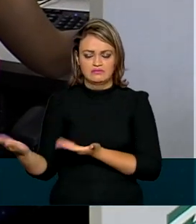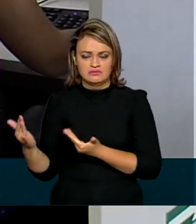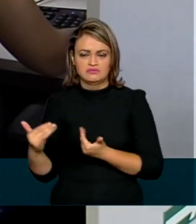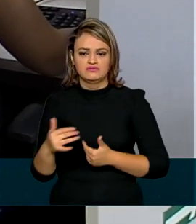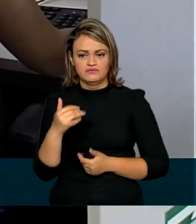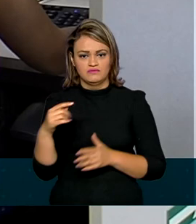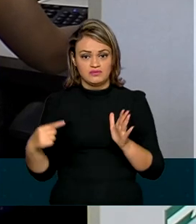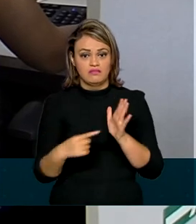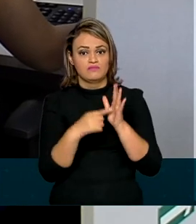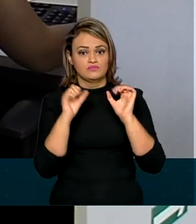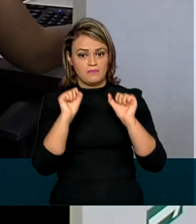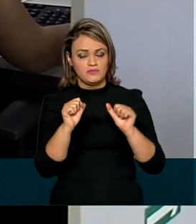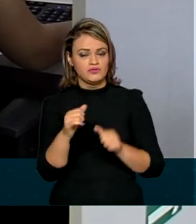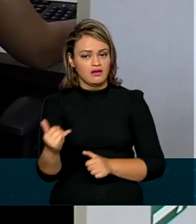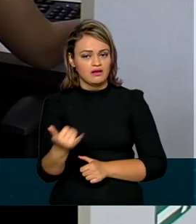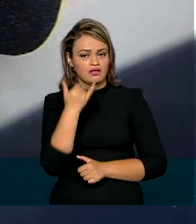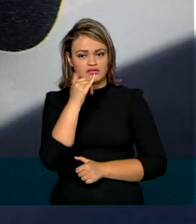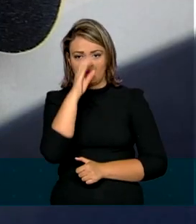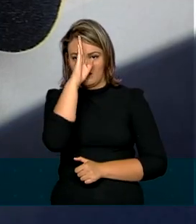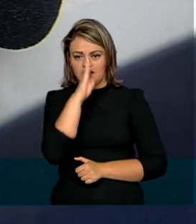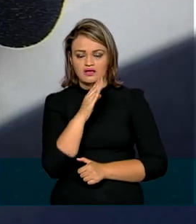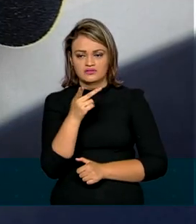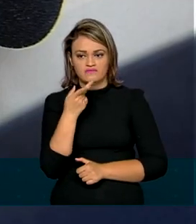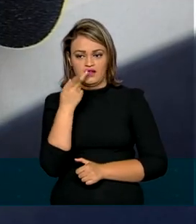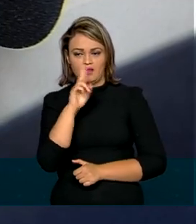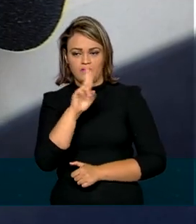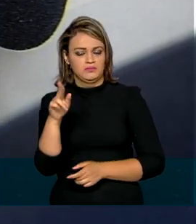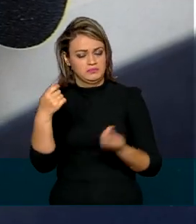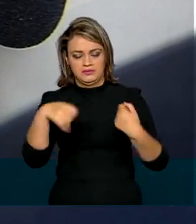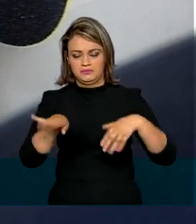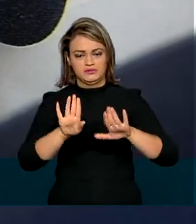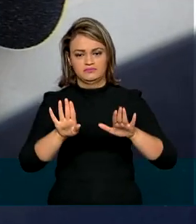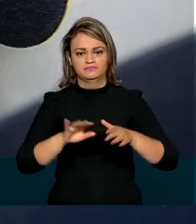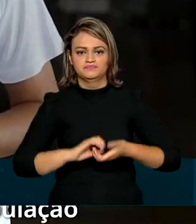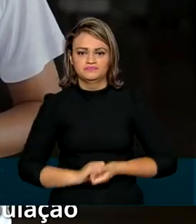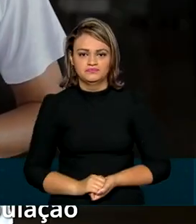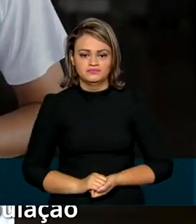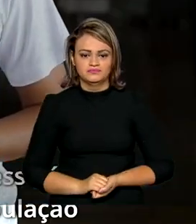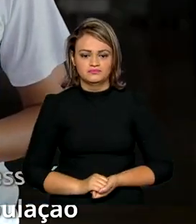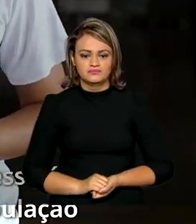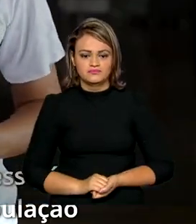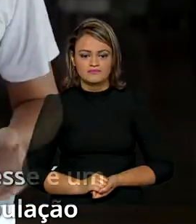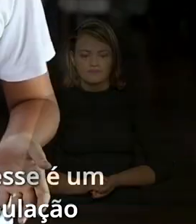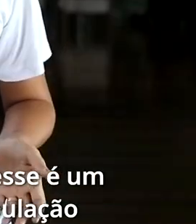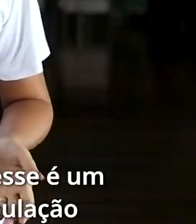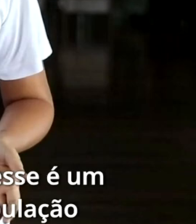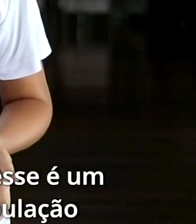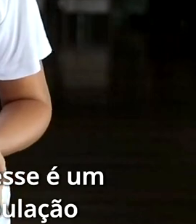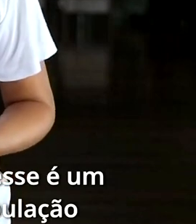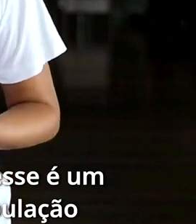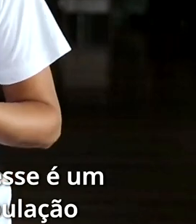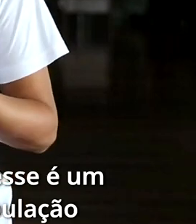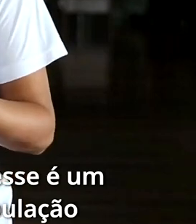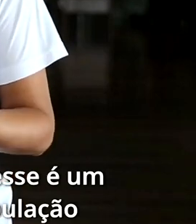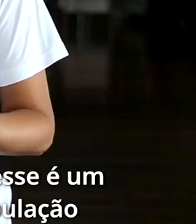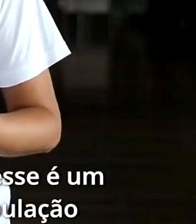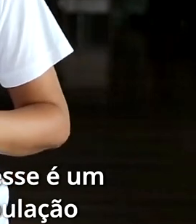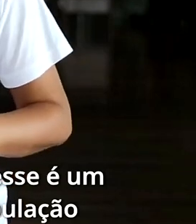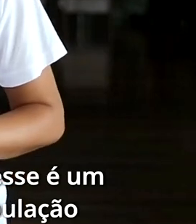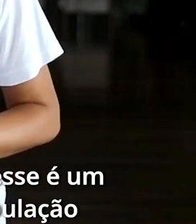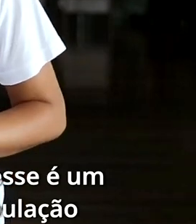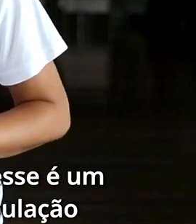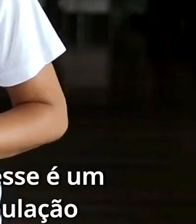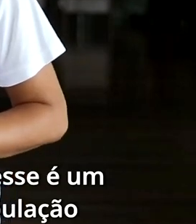adolescentes. A ligação é gratuita e garante o anonimato. Este mês tem como objetivo mostrar à